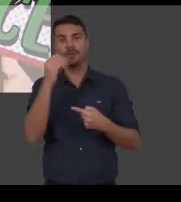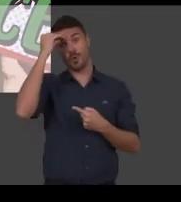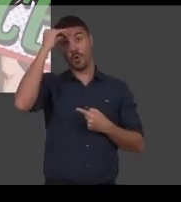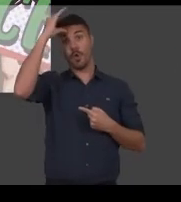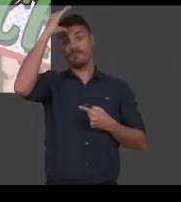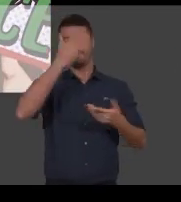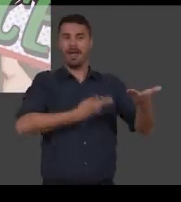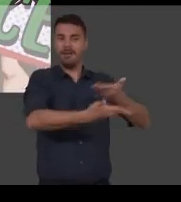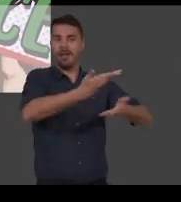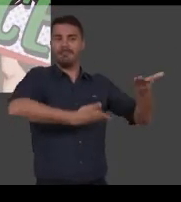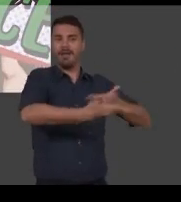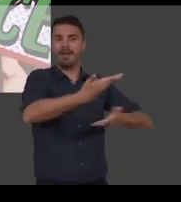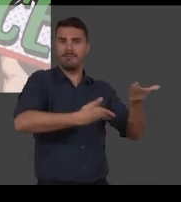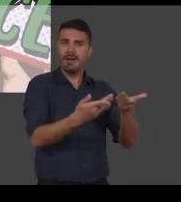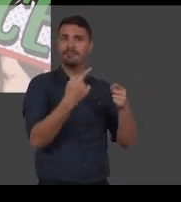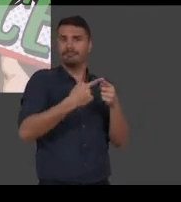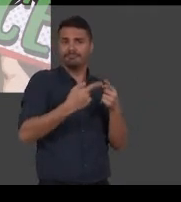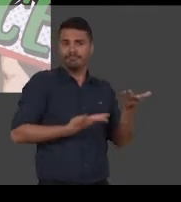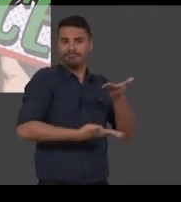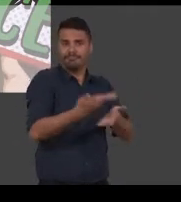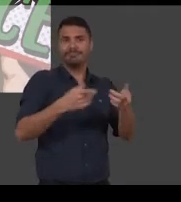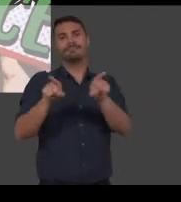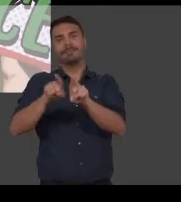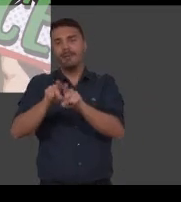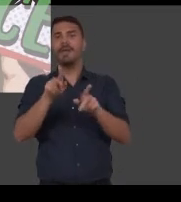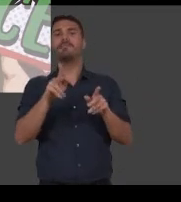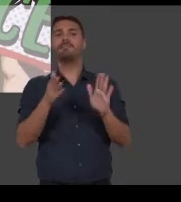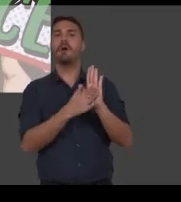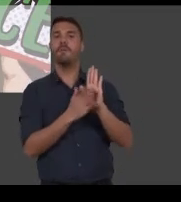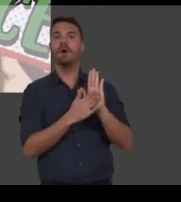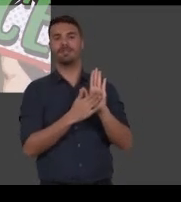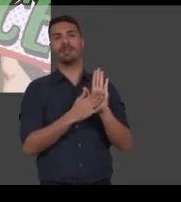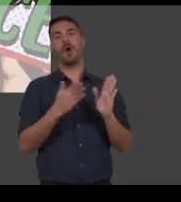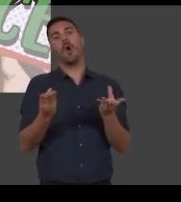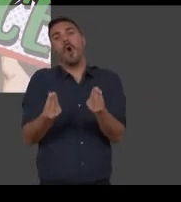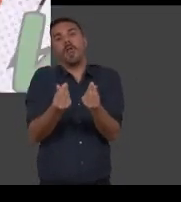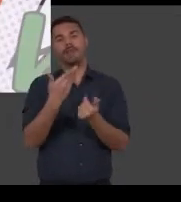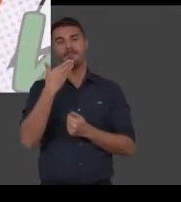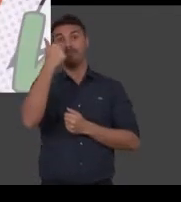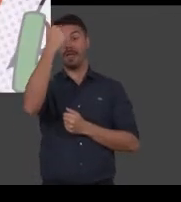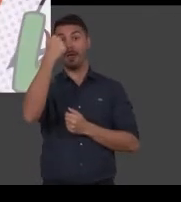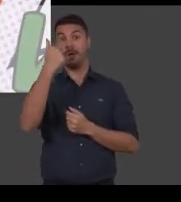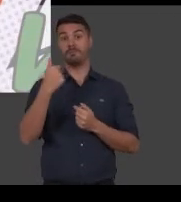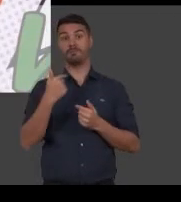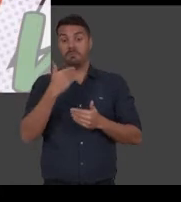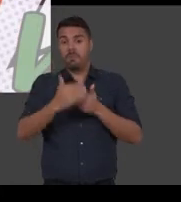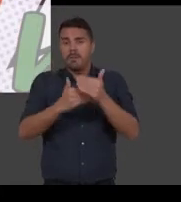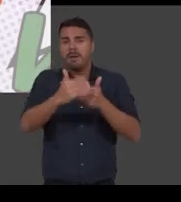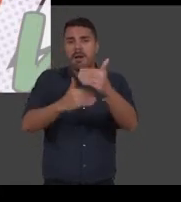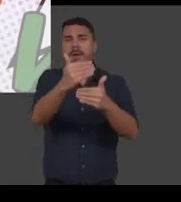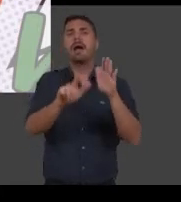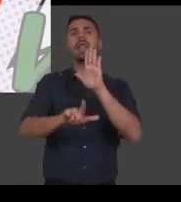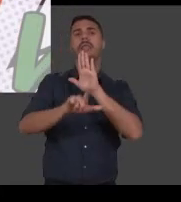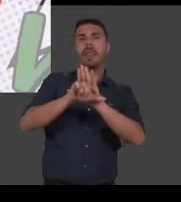envolvem os cidadãos. Isso enriquece a discussão e traz mais elementos para a proposição de uma norma de qualidade. Pois o processo de tramitação de